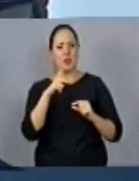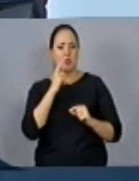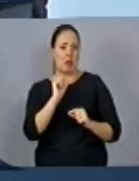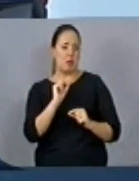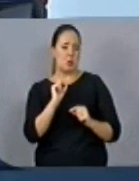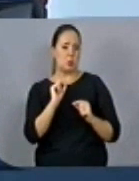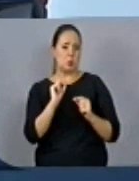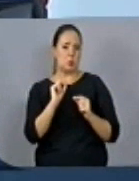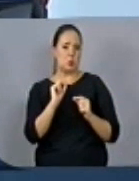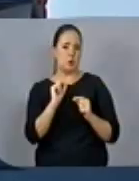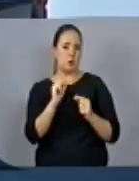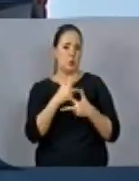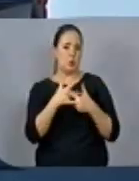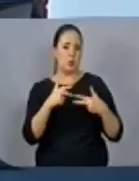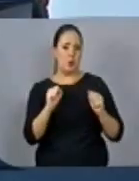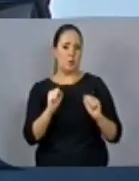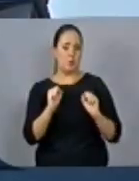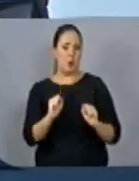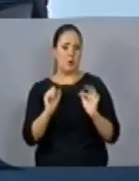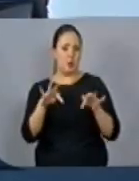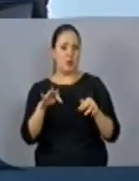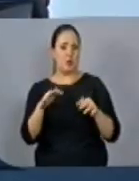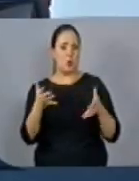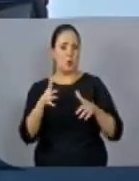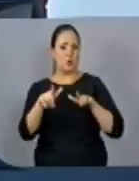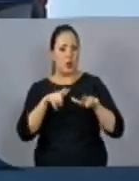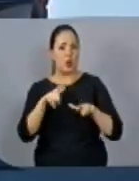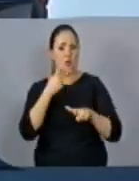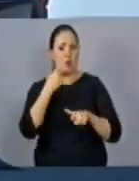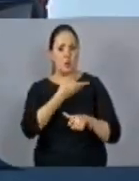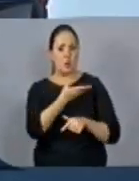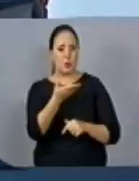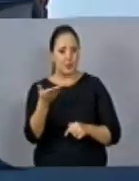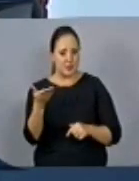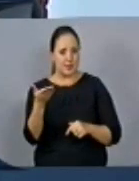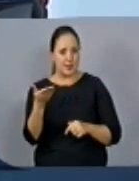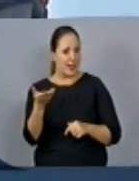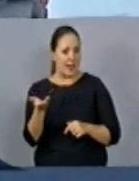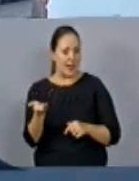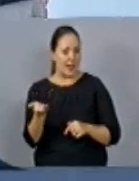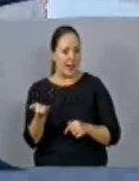pode, digamos assim, encerrar os nossos trabalhos, brindando a todos que tão